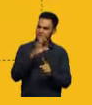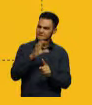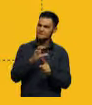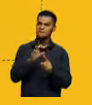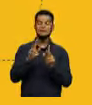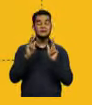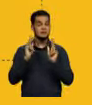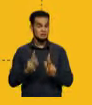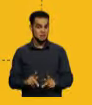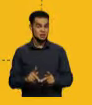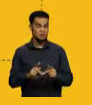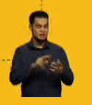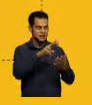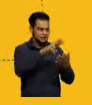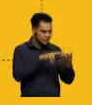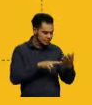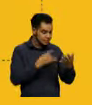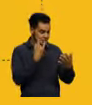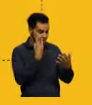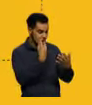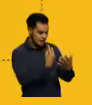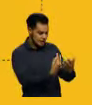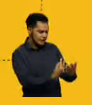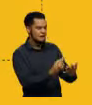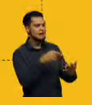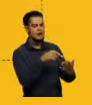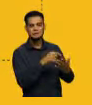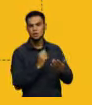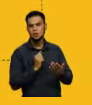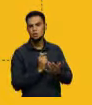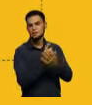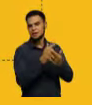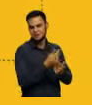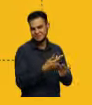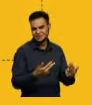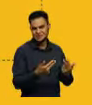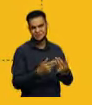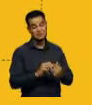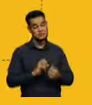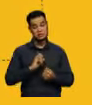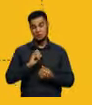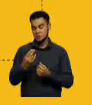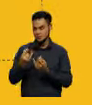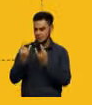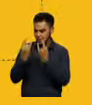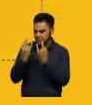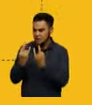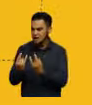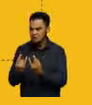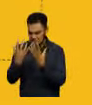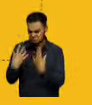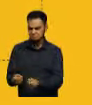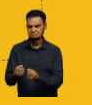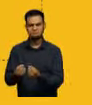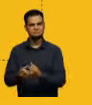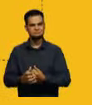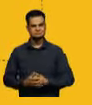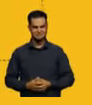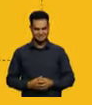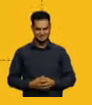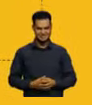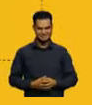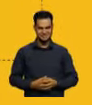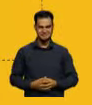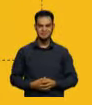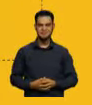pessoa, o público, a adquirir algo ou a desenvolver a campanha, a entrar na